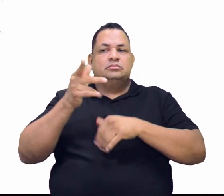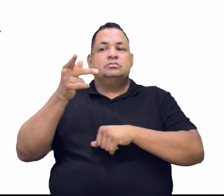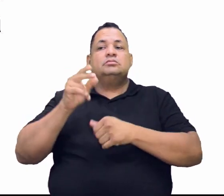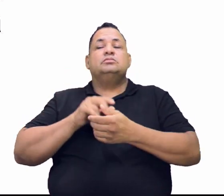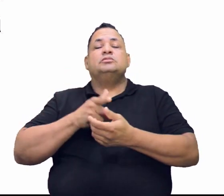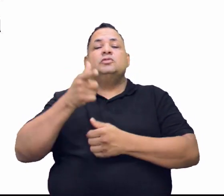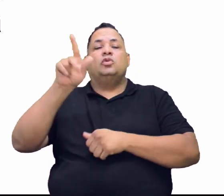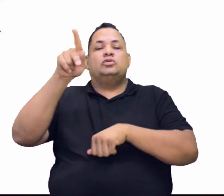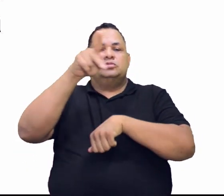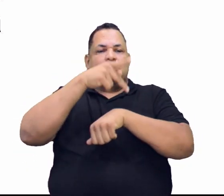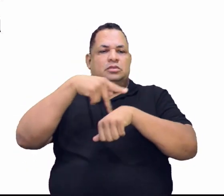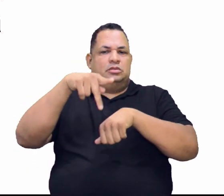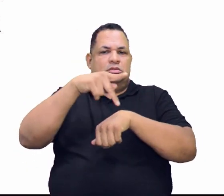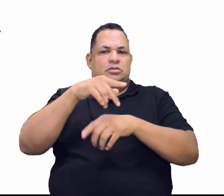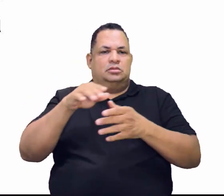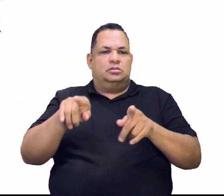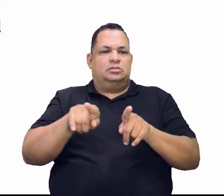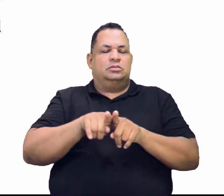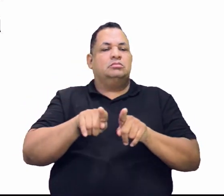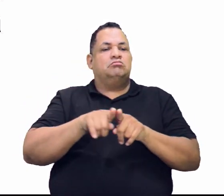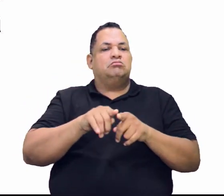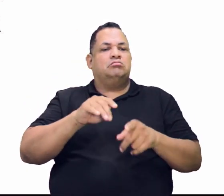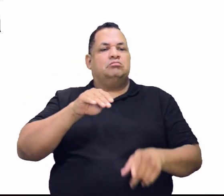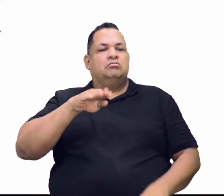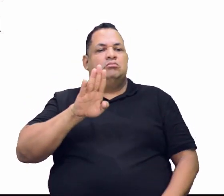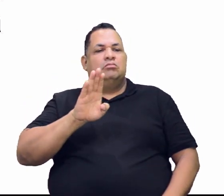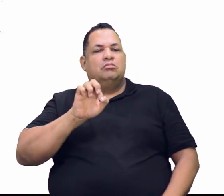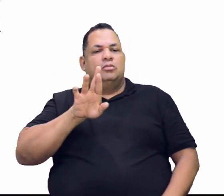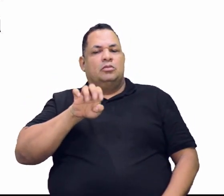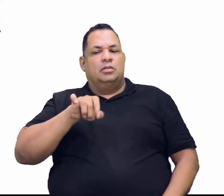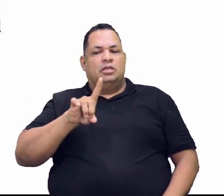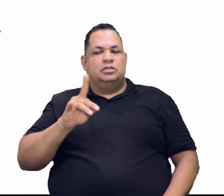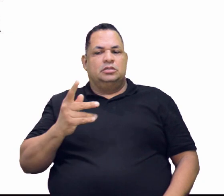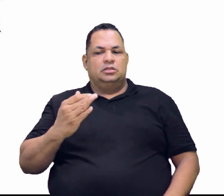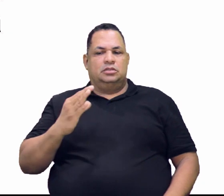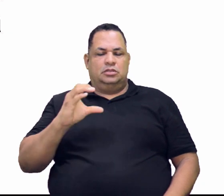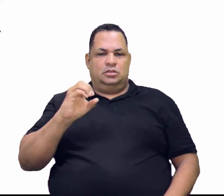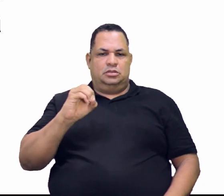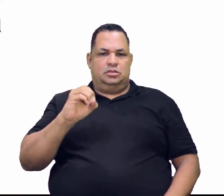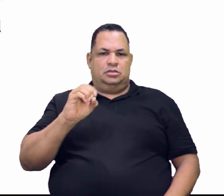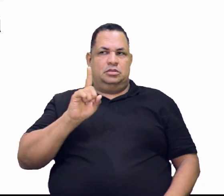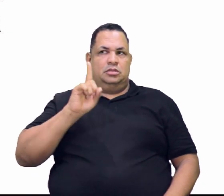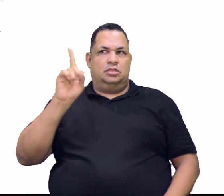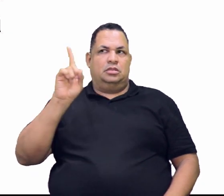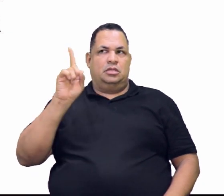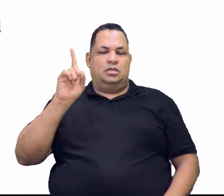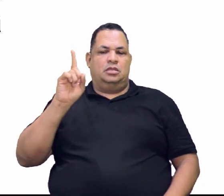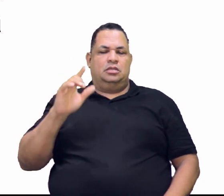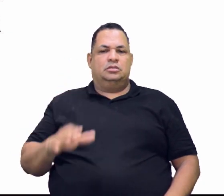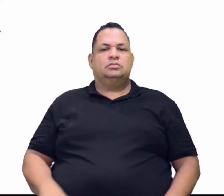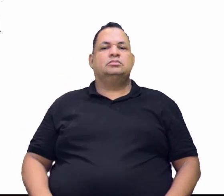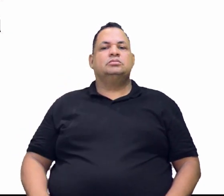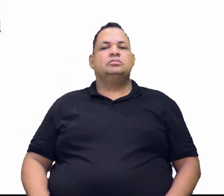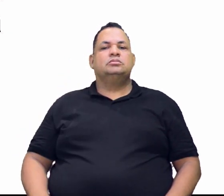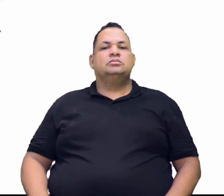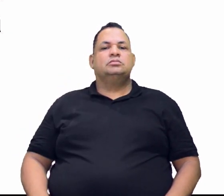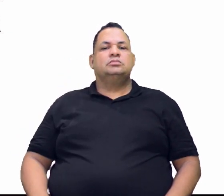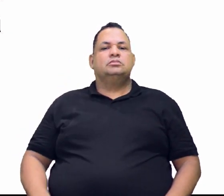transnacionais, como o Brumadinho, vocês conhecem, lá da barragem Brumadinho.